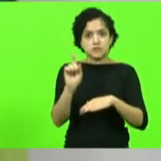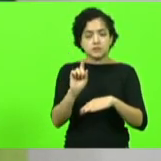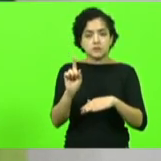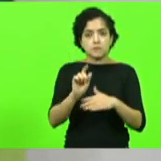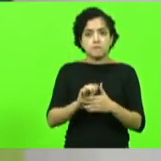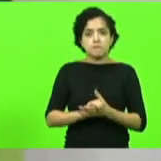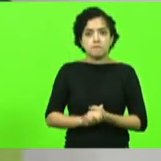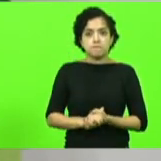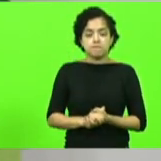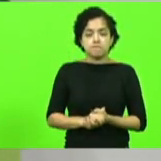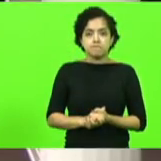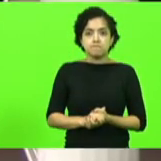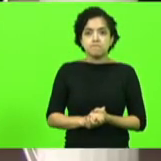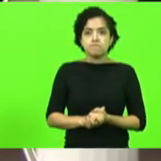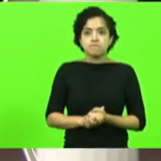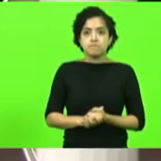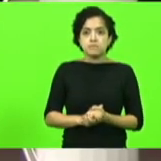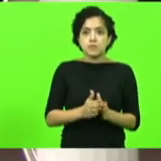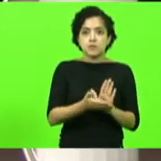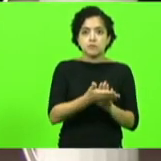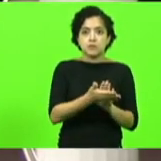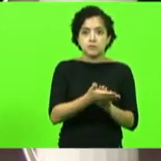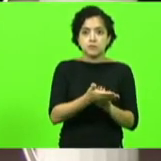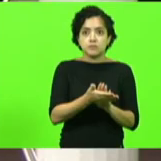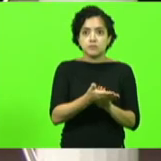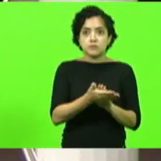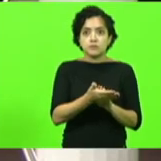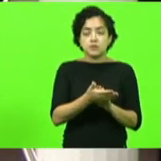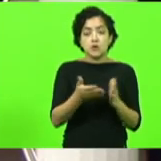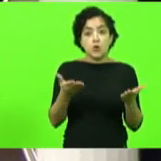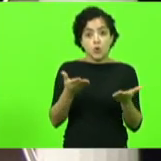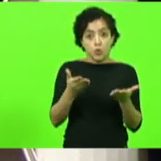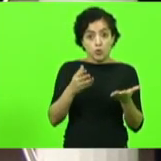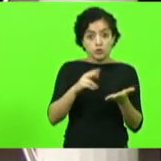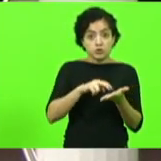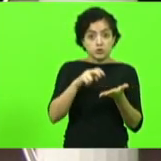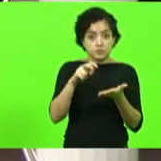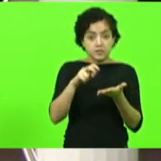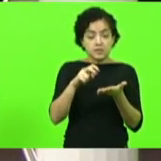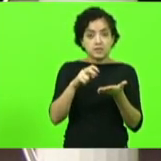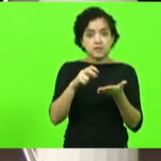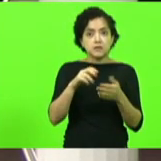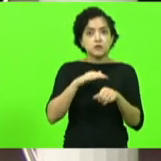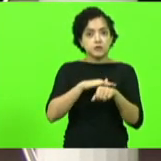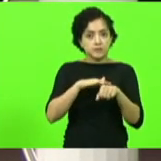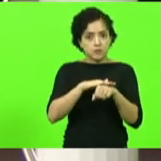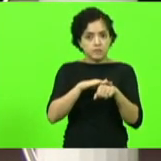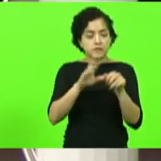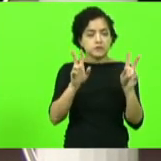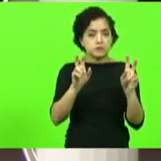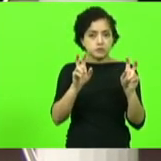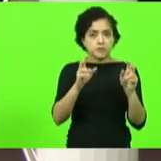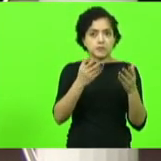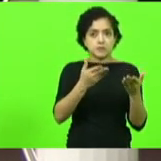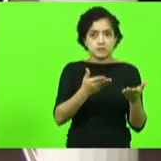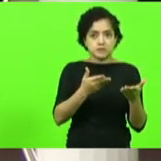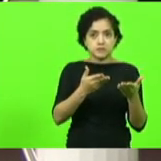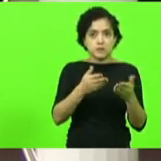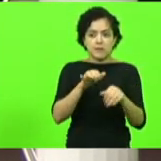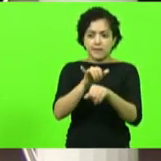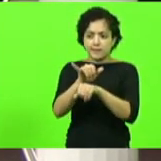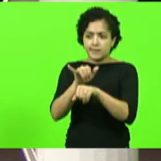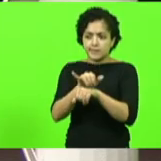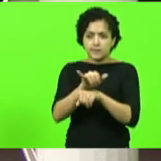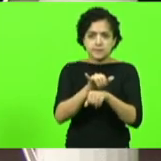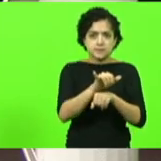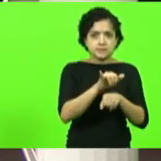obrigado parabéns deputado estava hoje de manhã falando exatamente sobre essa questão da enganação que é dizer